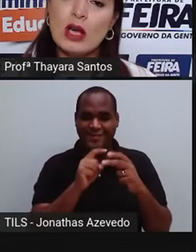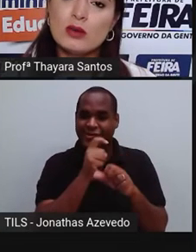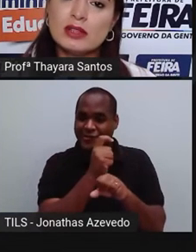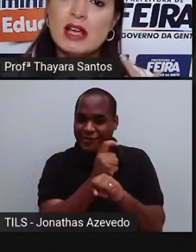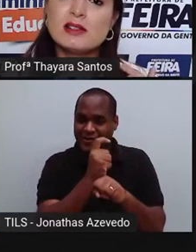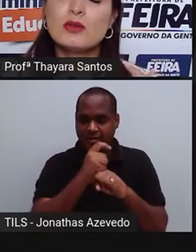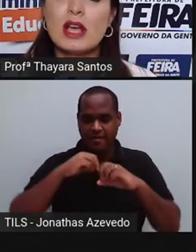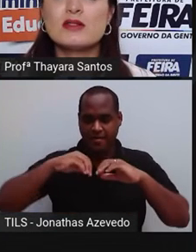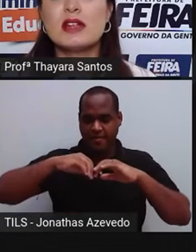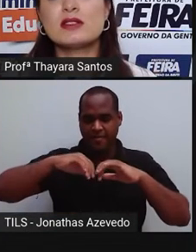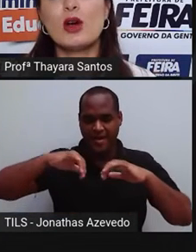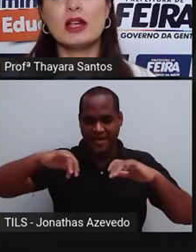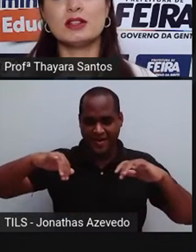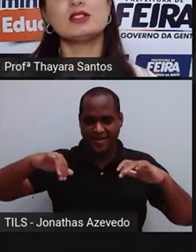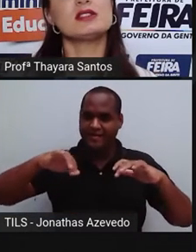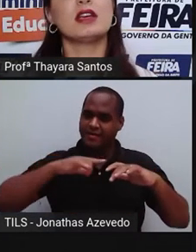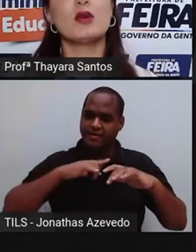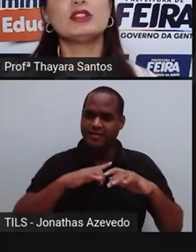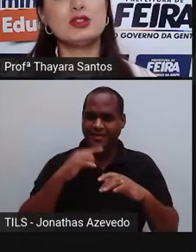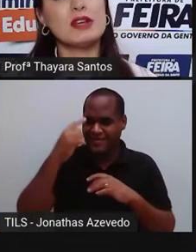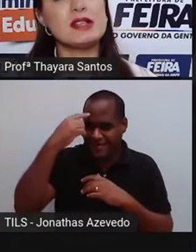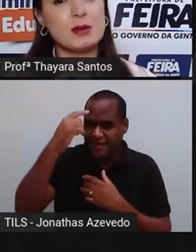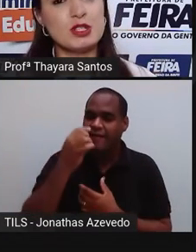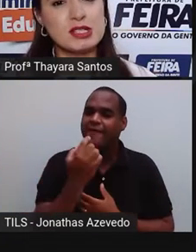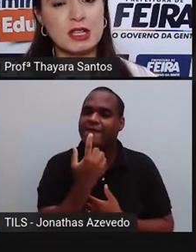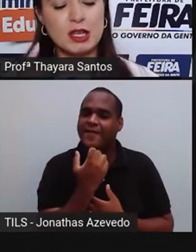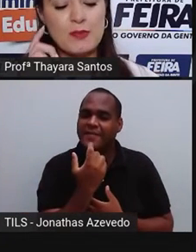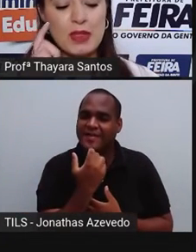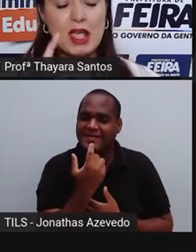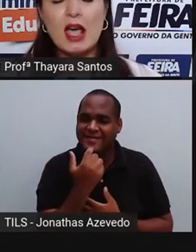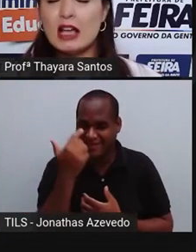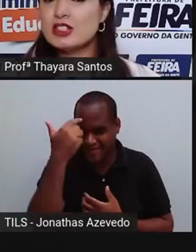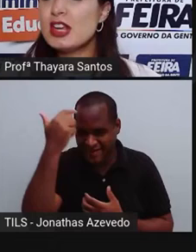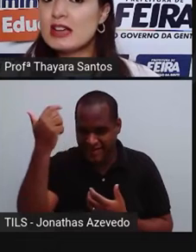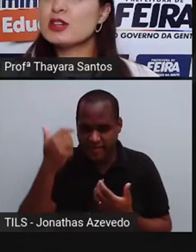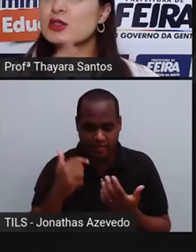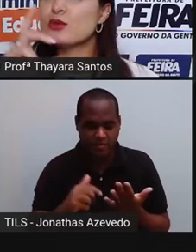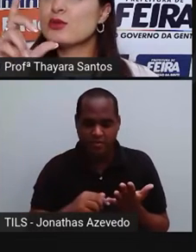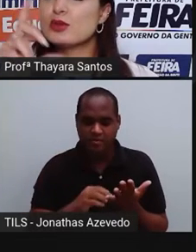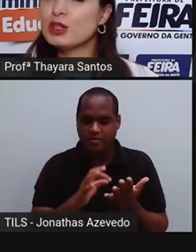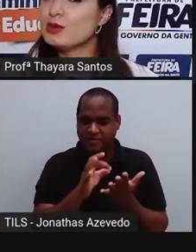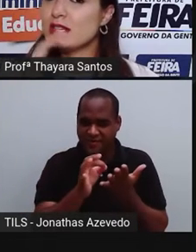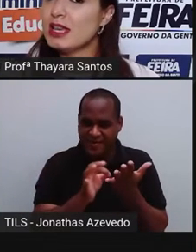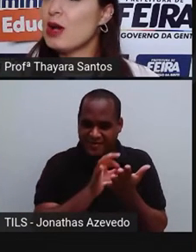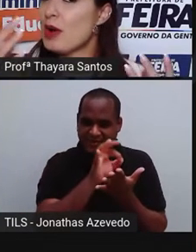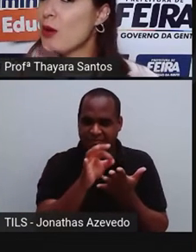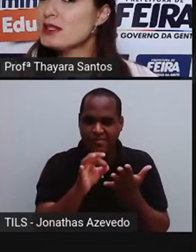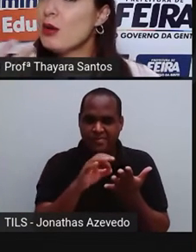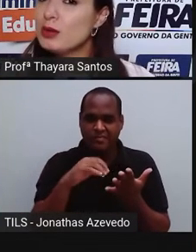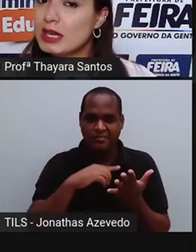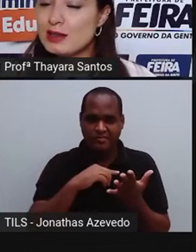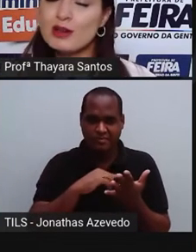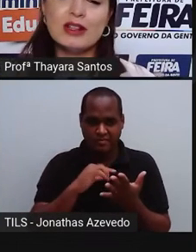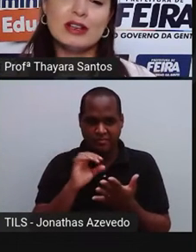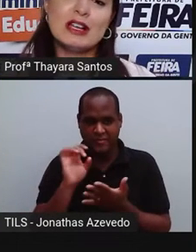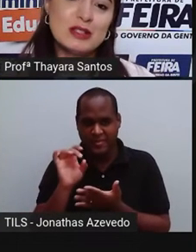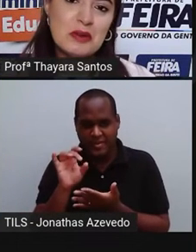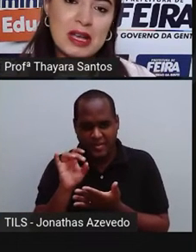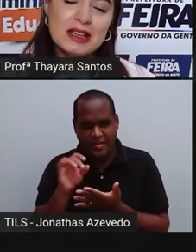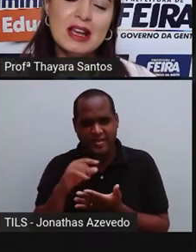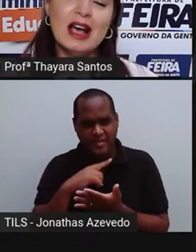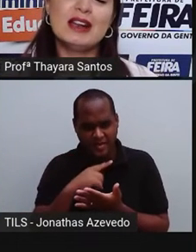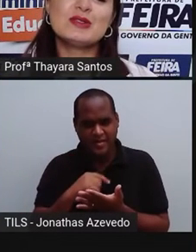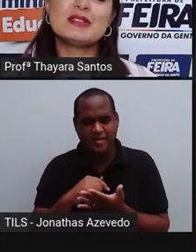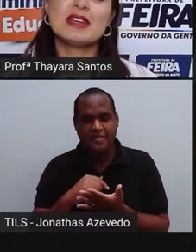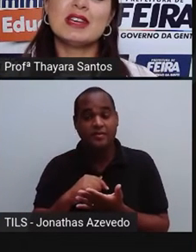Isso é o que acontece no caso das coletas de sangue. Quando a faz o exame de sangue, a gente acha que o sangue é uma coisa única, só que na verdade